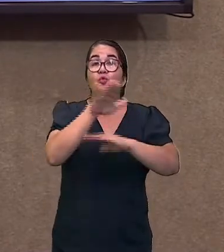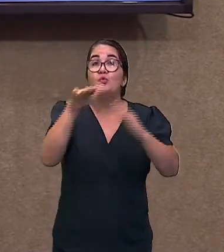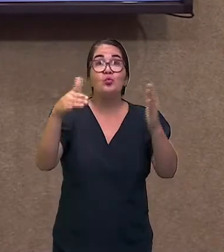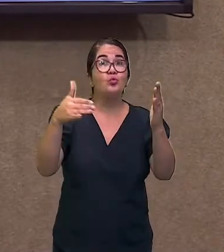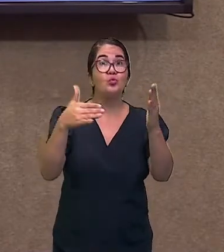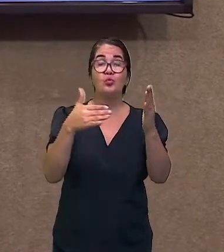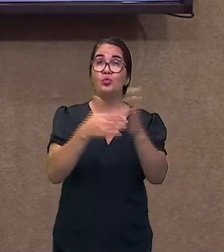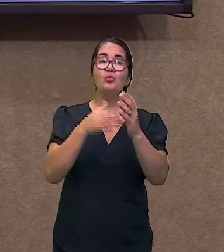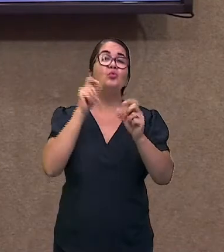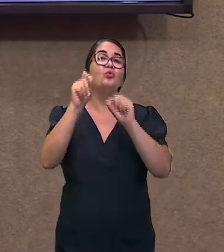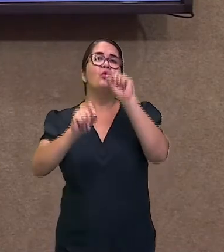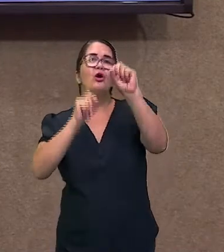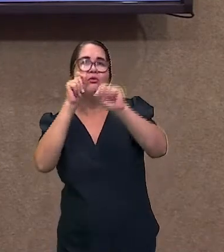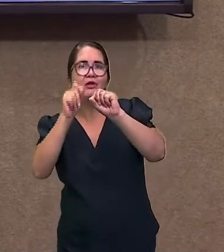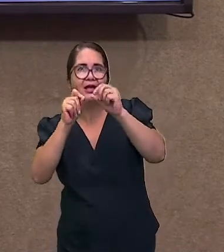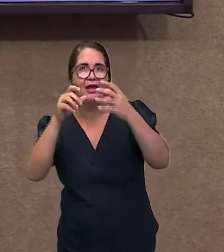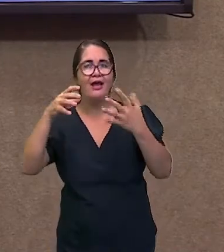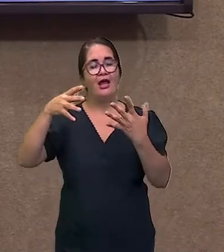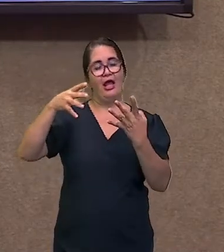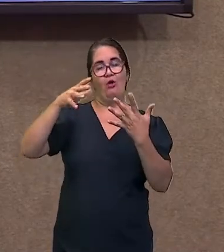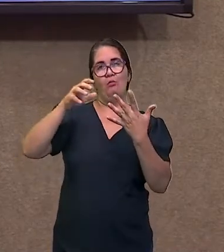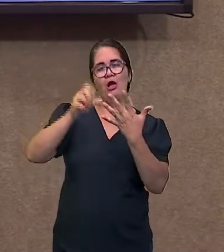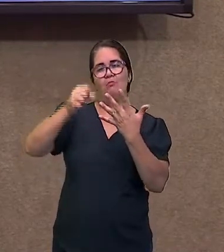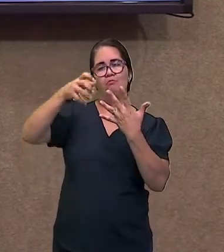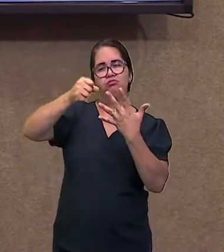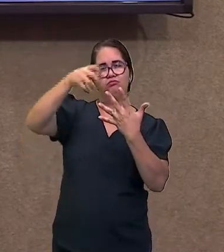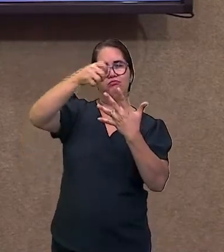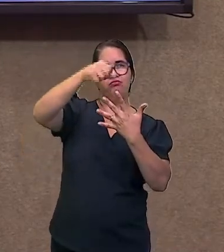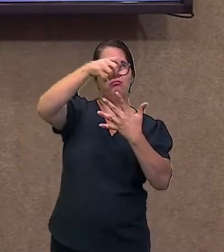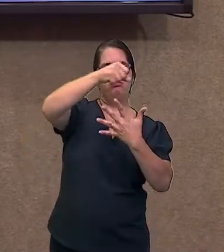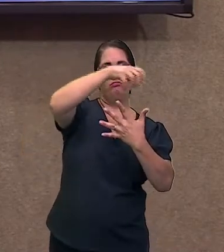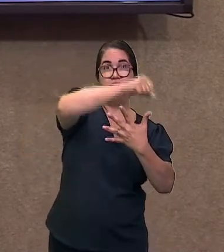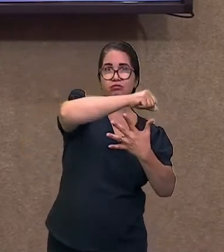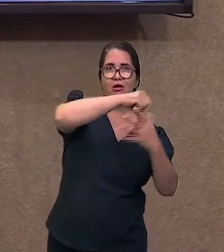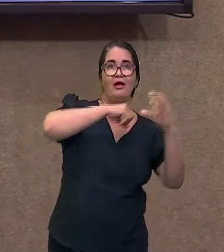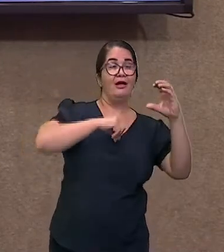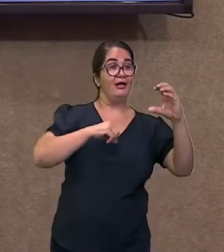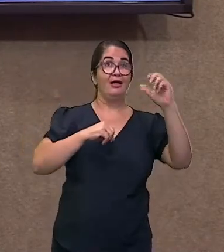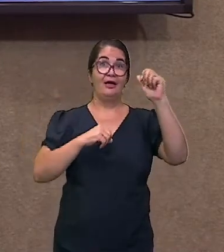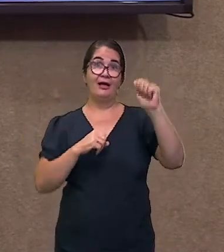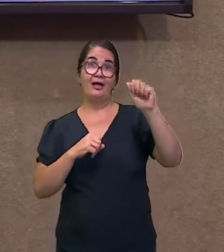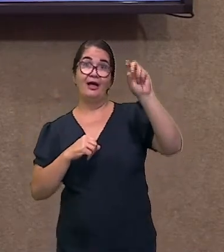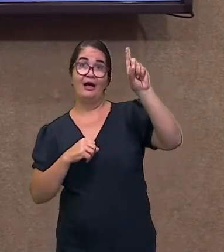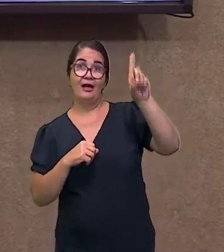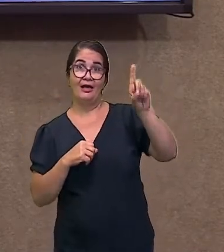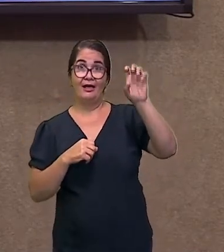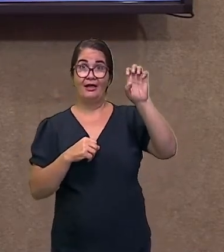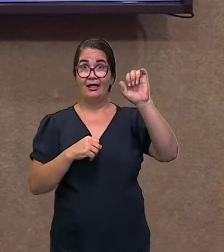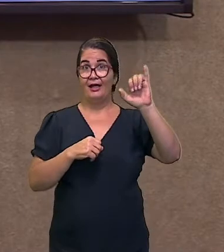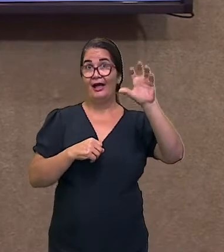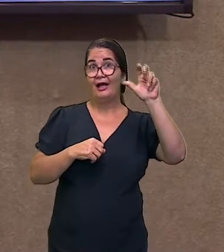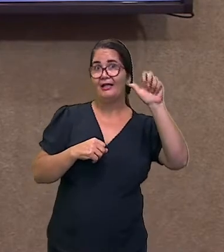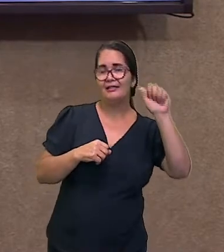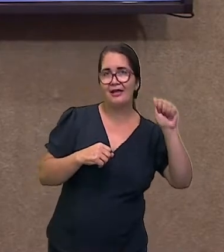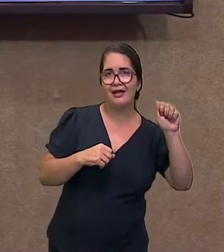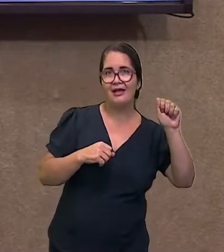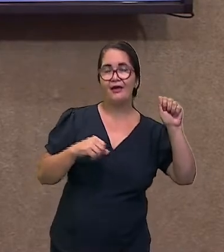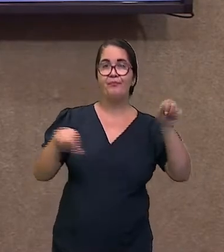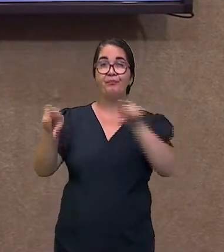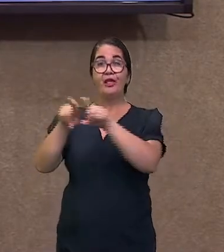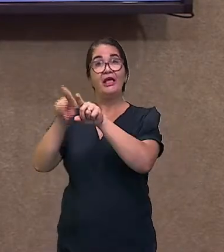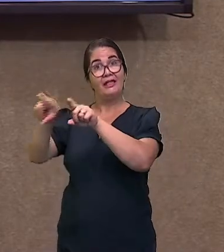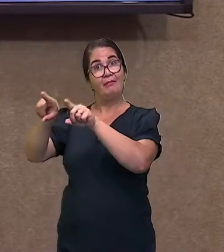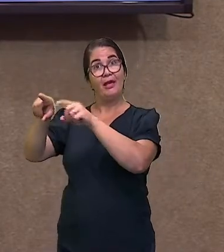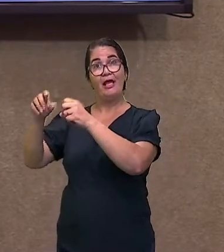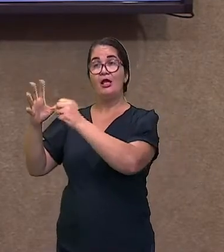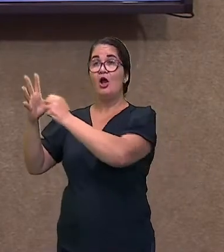gera um ciclo, né? E a gente vai caminhando dentro destes ciclos, certo? Vamos